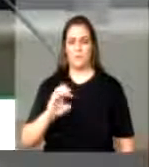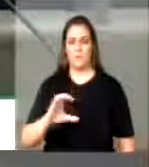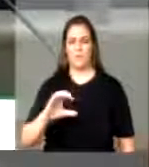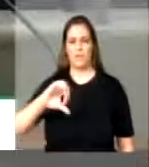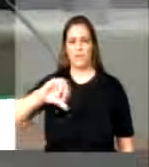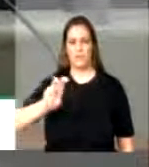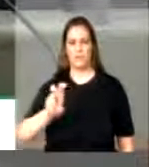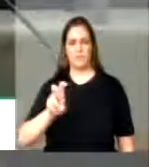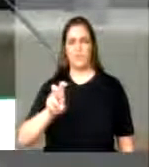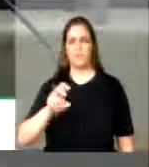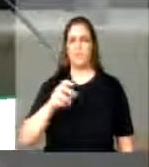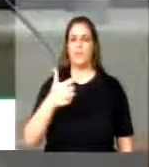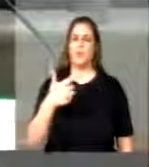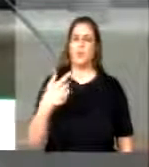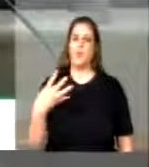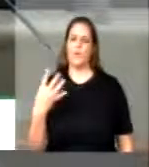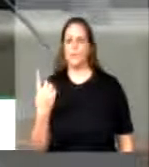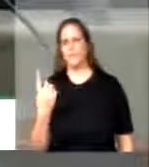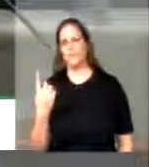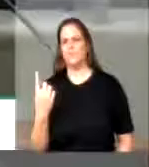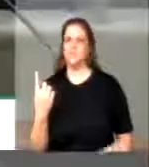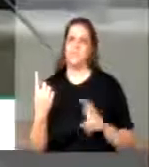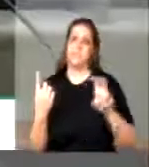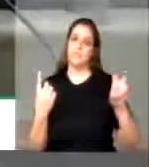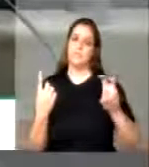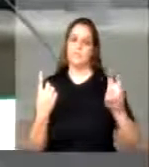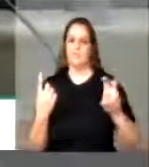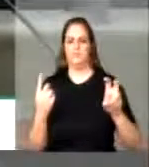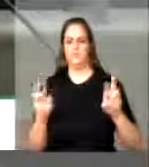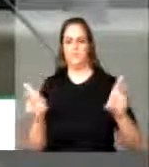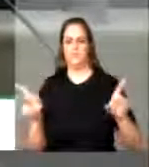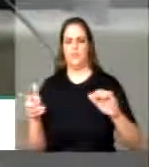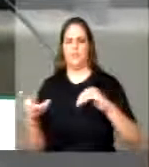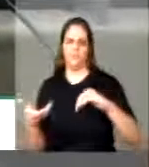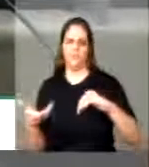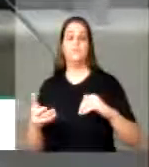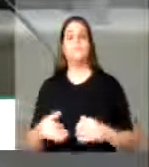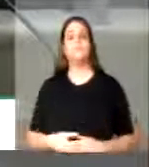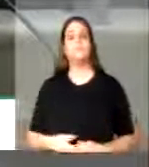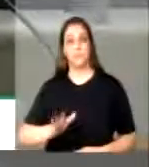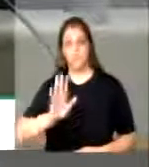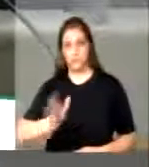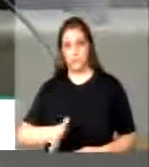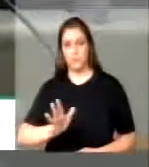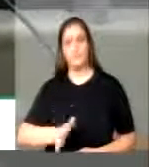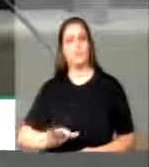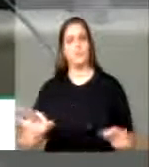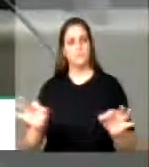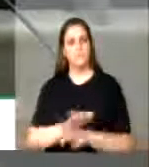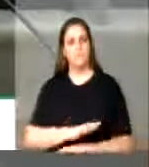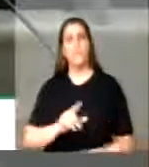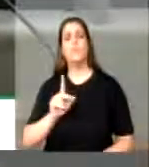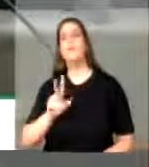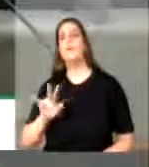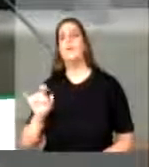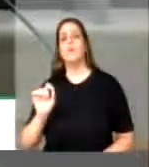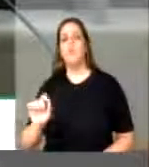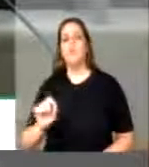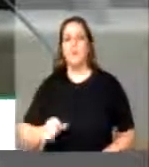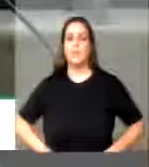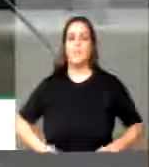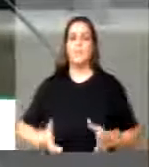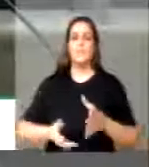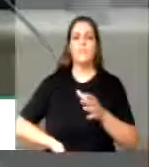PEC 241 na Câmara 55 no Senado, já promulgada, congela os investimentos